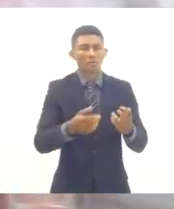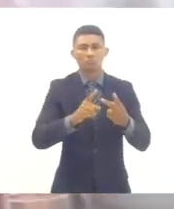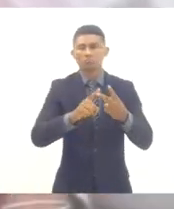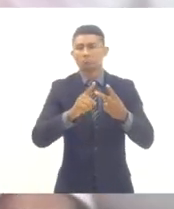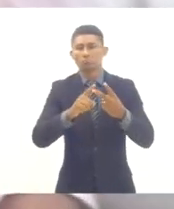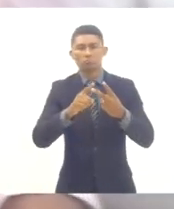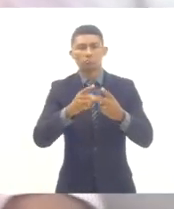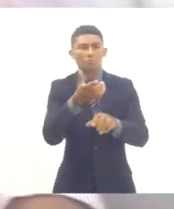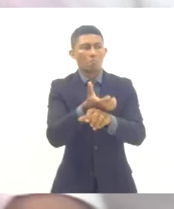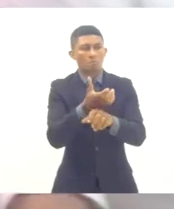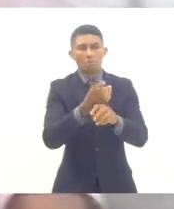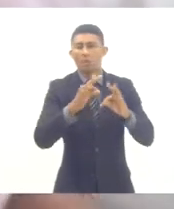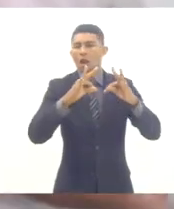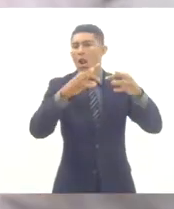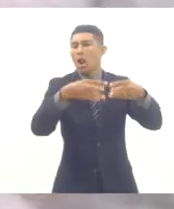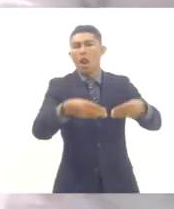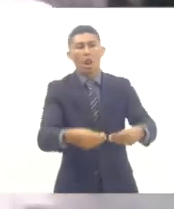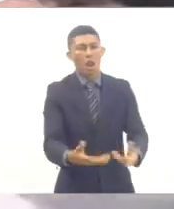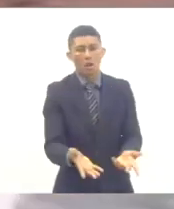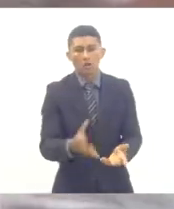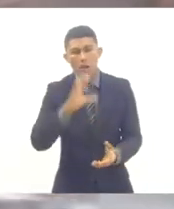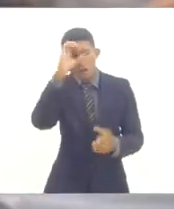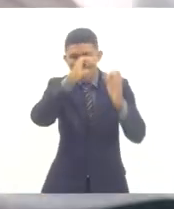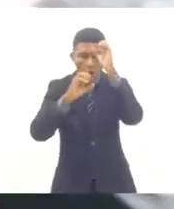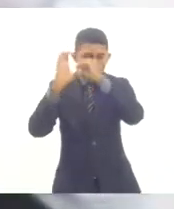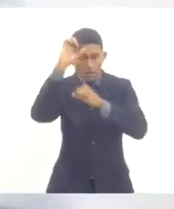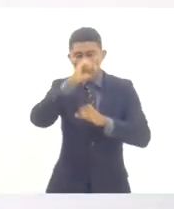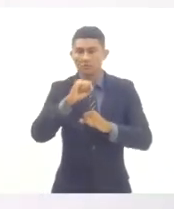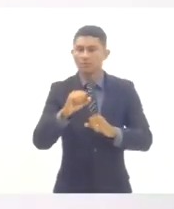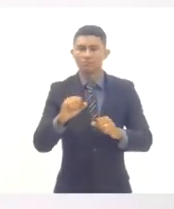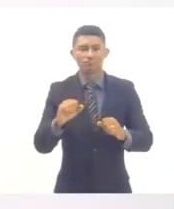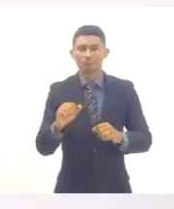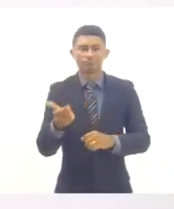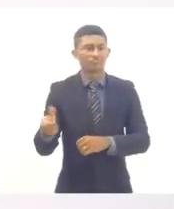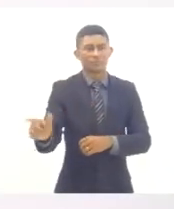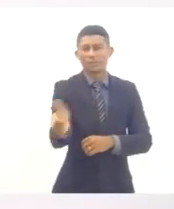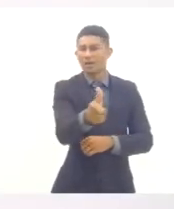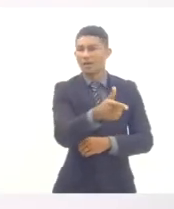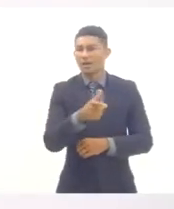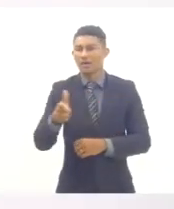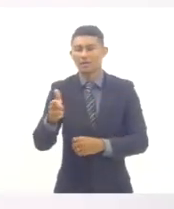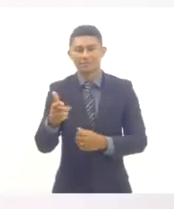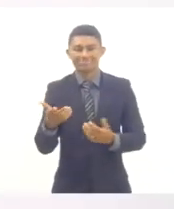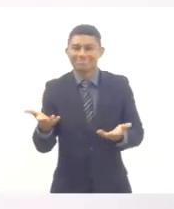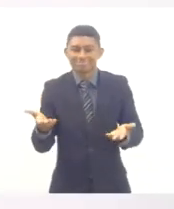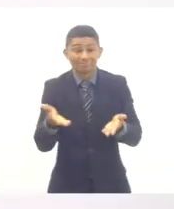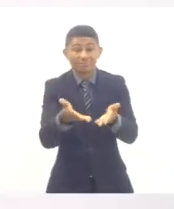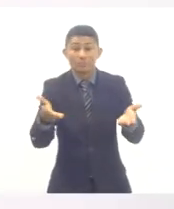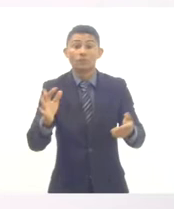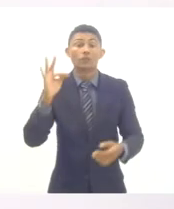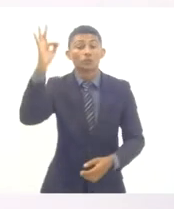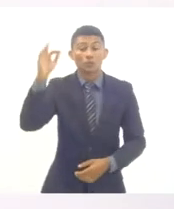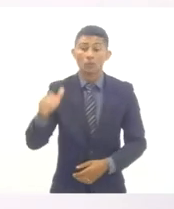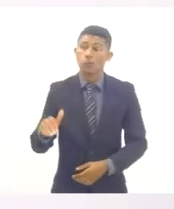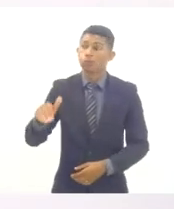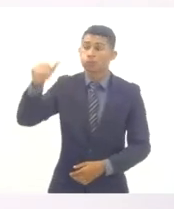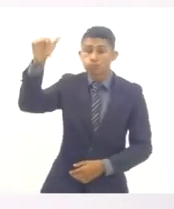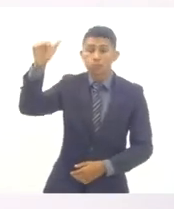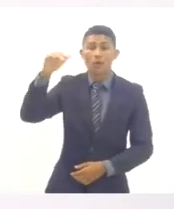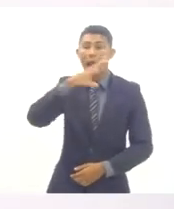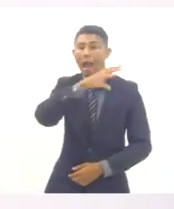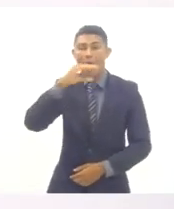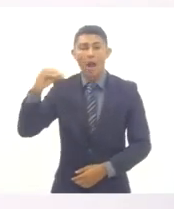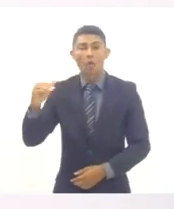dos diferentes campos de conhecimento para que se tornem adultos que consigam, de fato, através do domínio desses